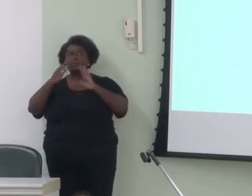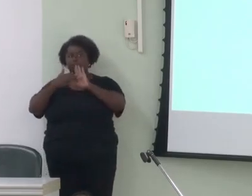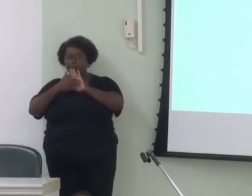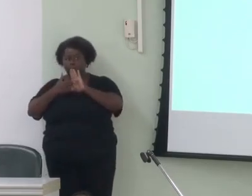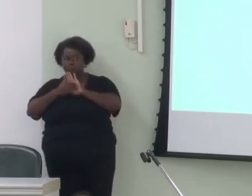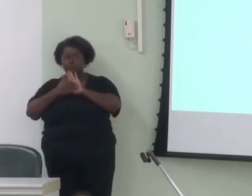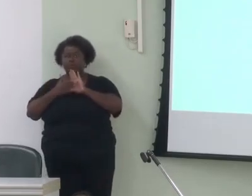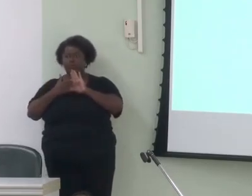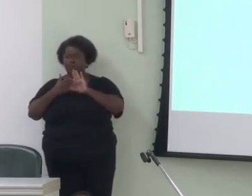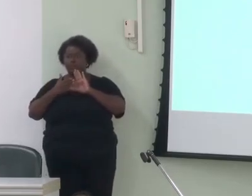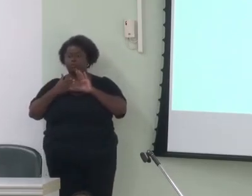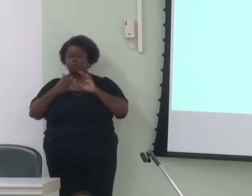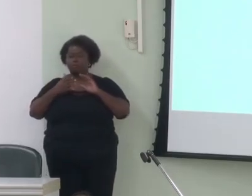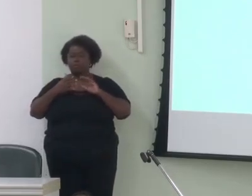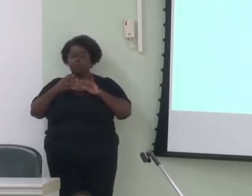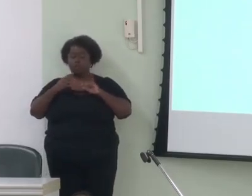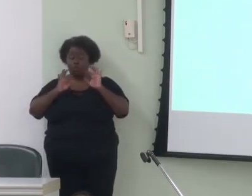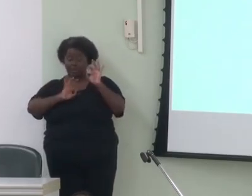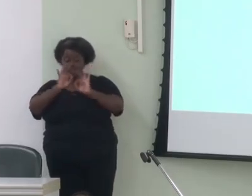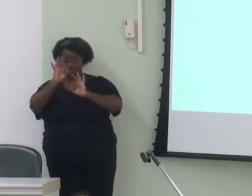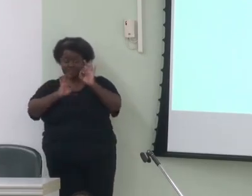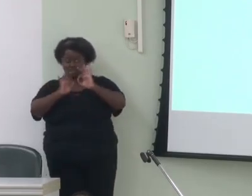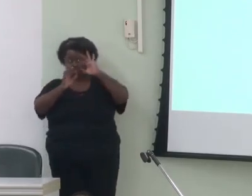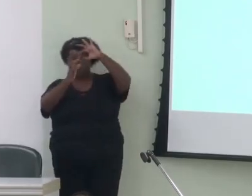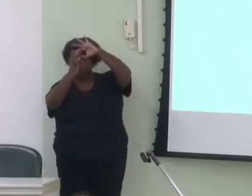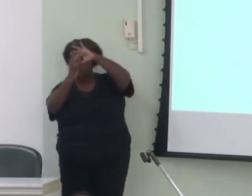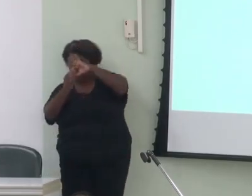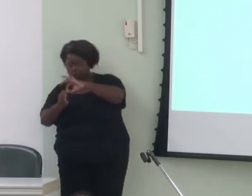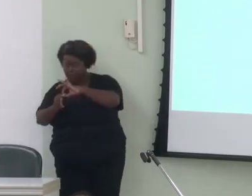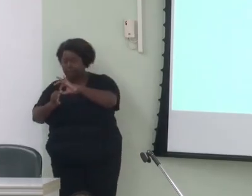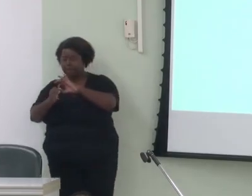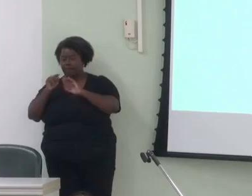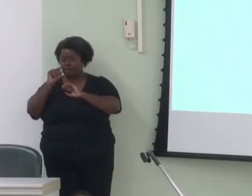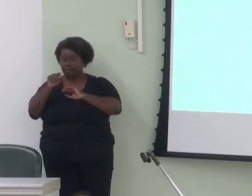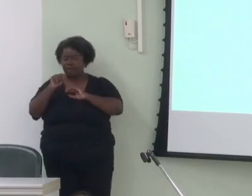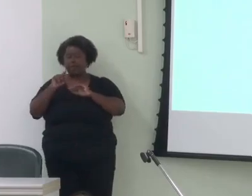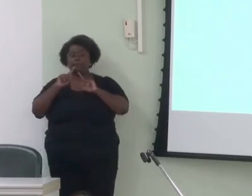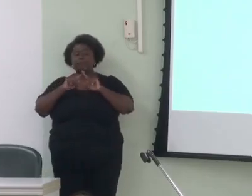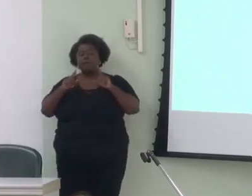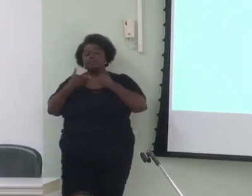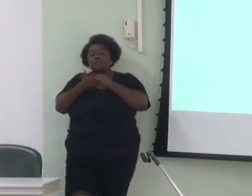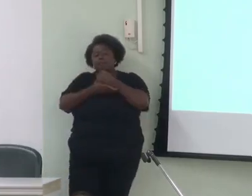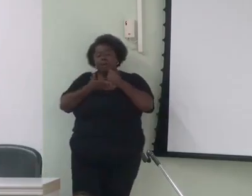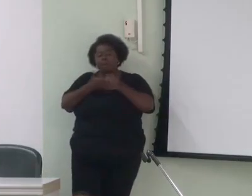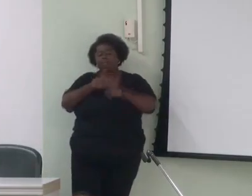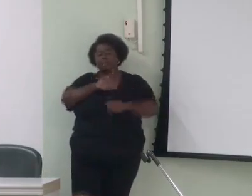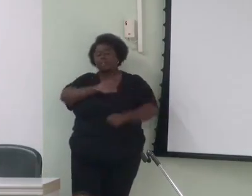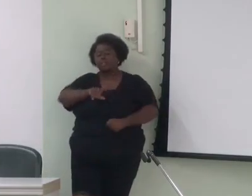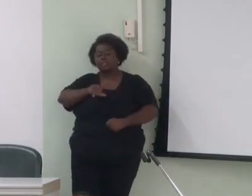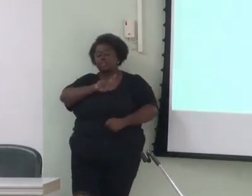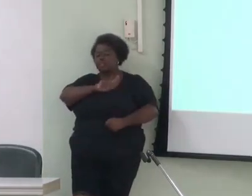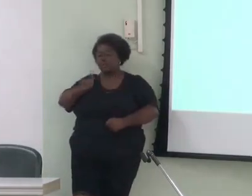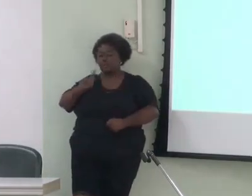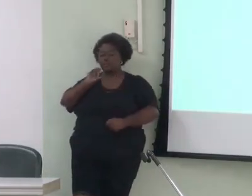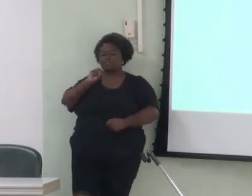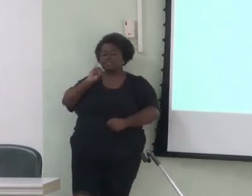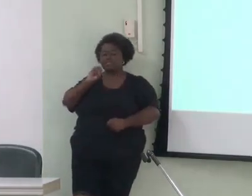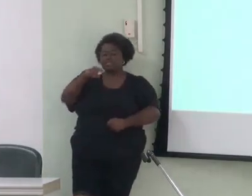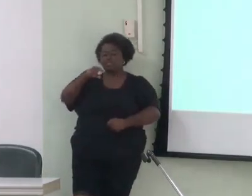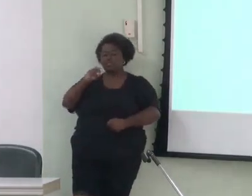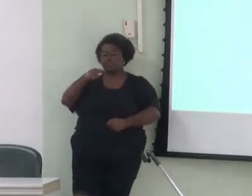organização vertical vem da Goldberg. E o princípio da não-sinonímia exclui, por exemplo, variação.